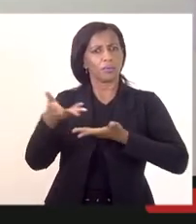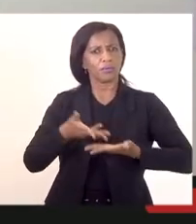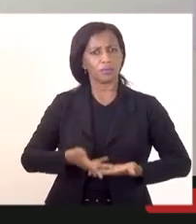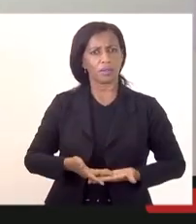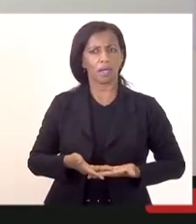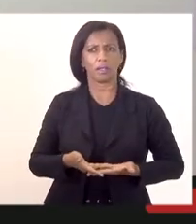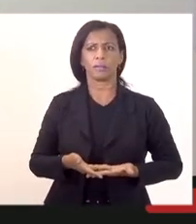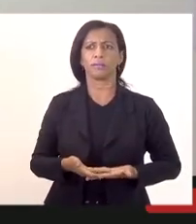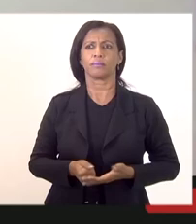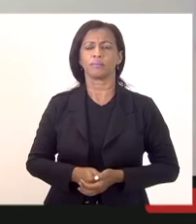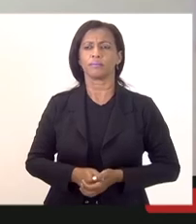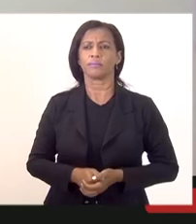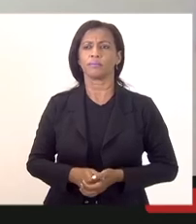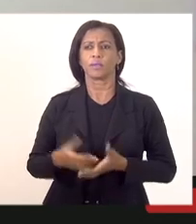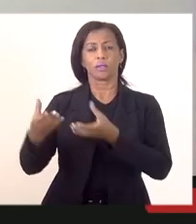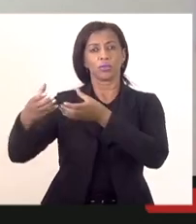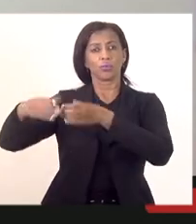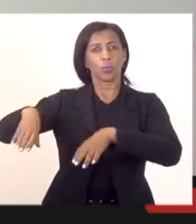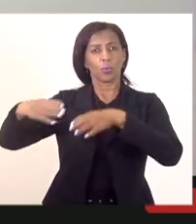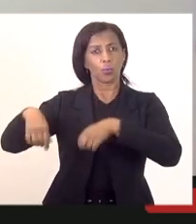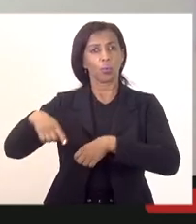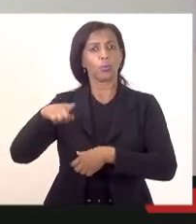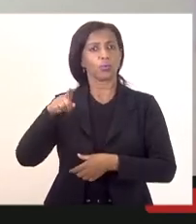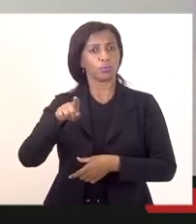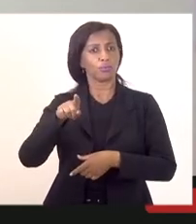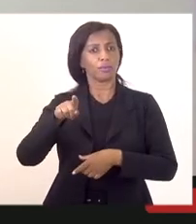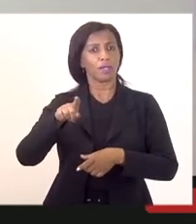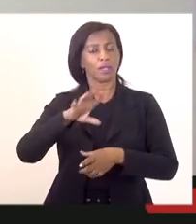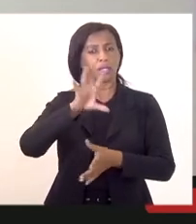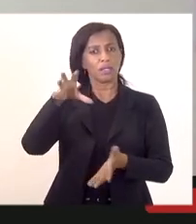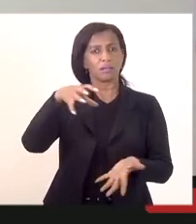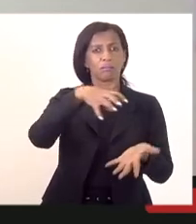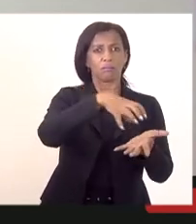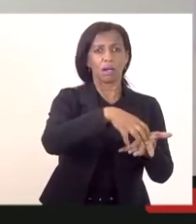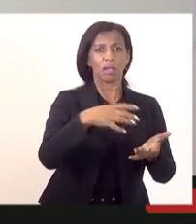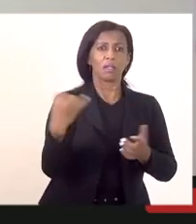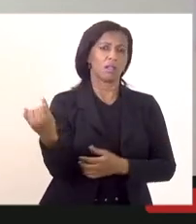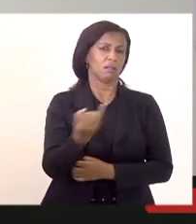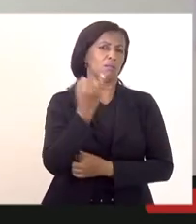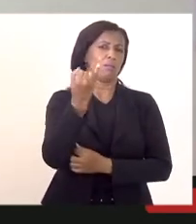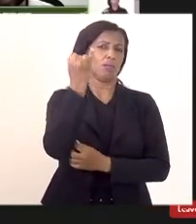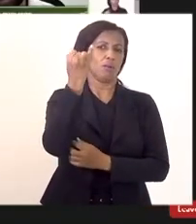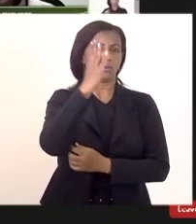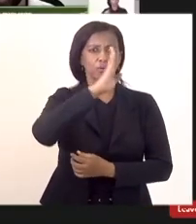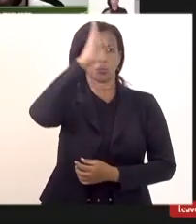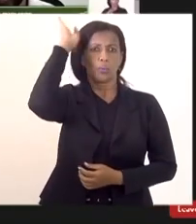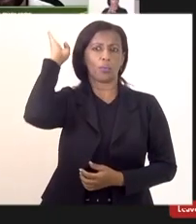ingressar no serviço público nessa corporação tão importante que o nosso Corpo de Bombeiros.